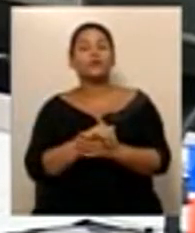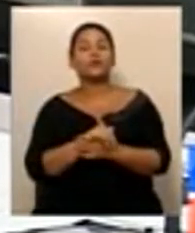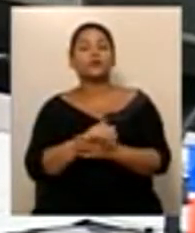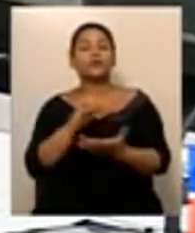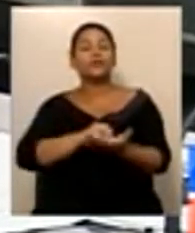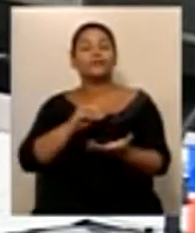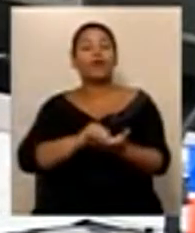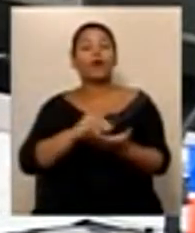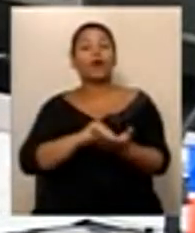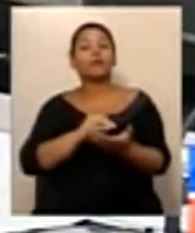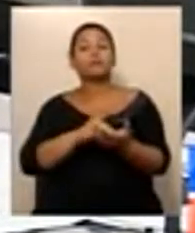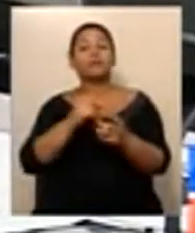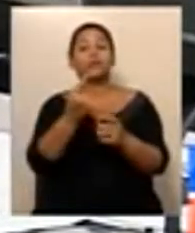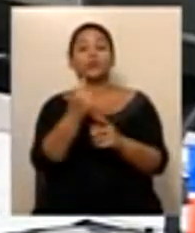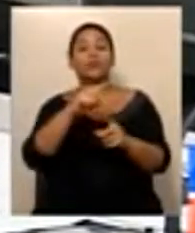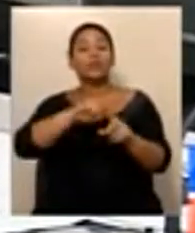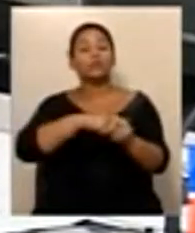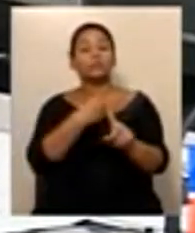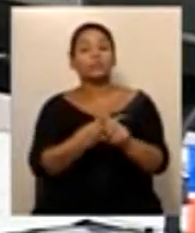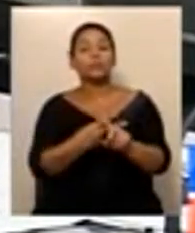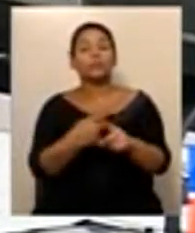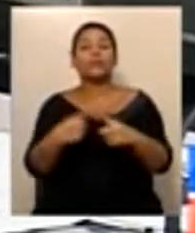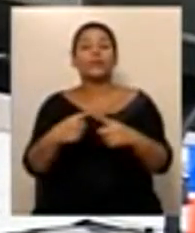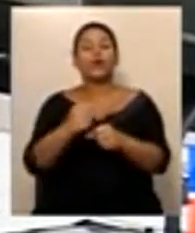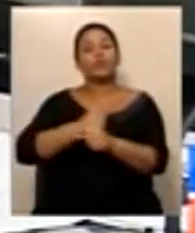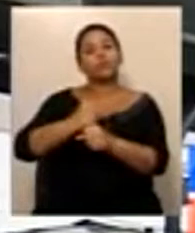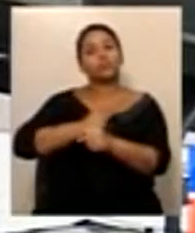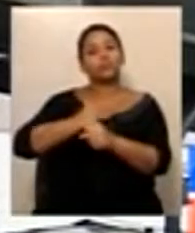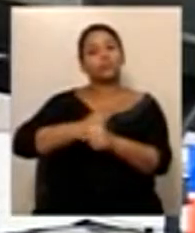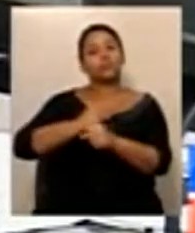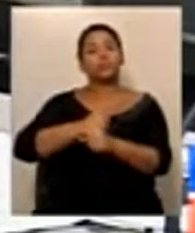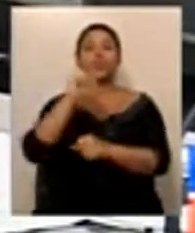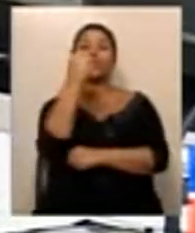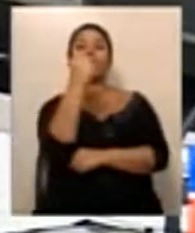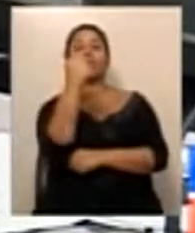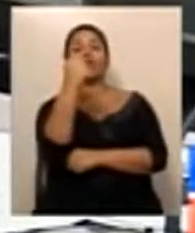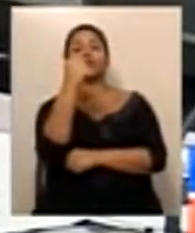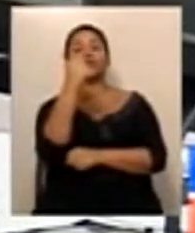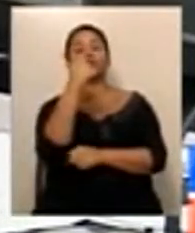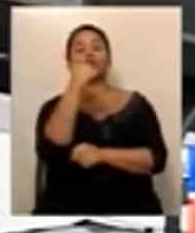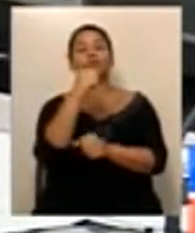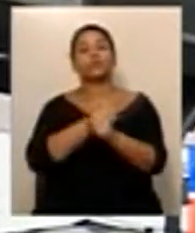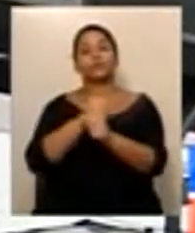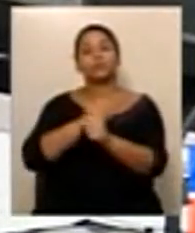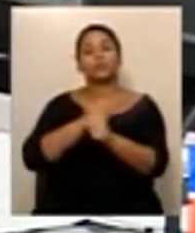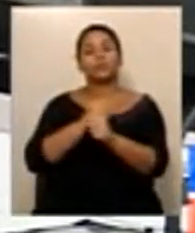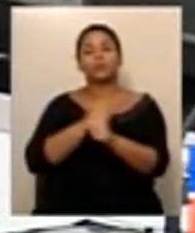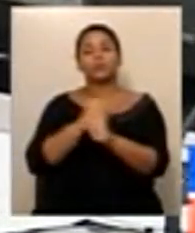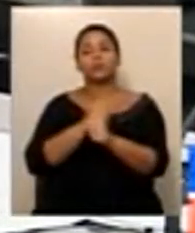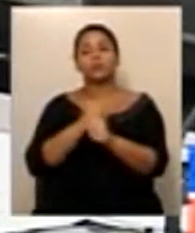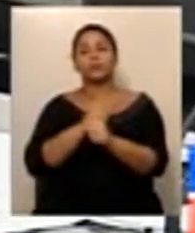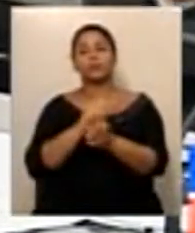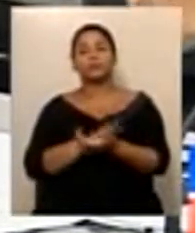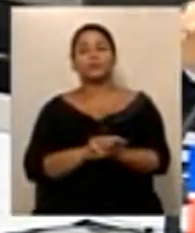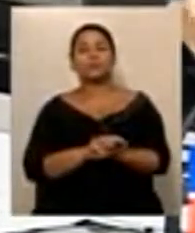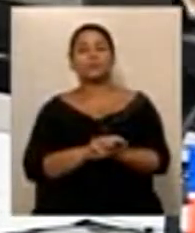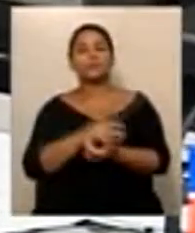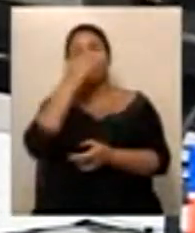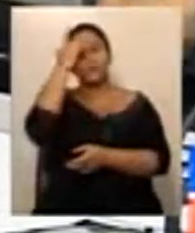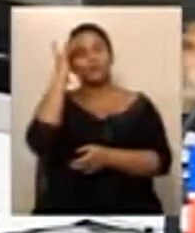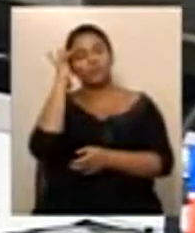sem que o governo mande o reajuste dos procuradores autárquicos. E como,